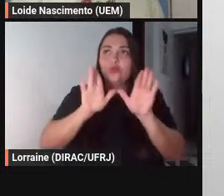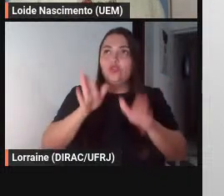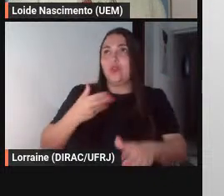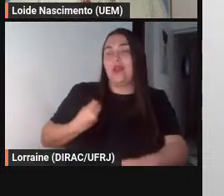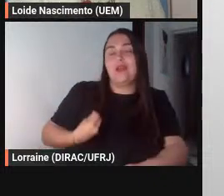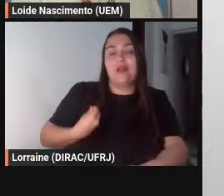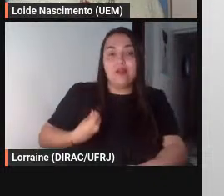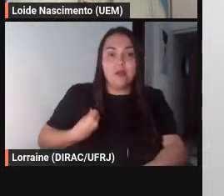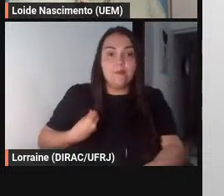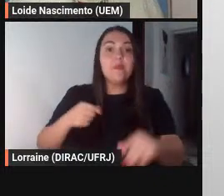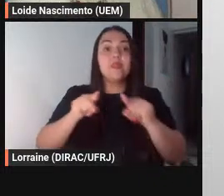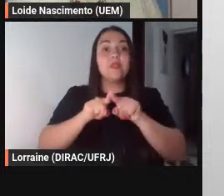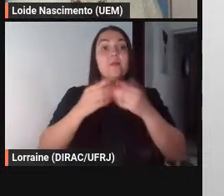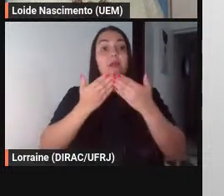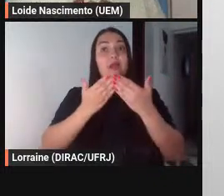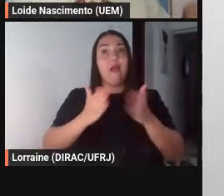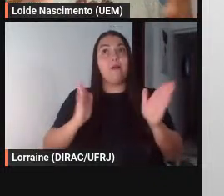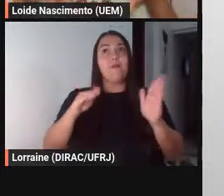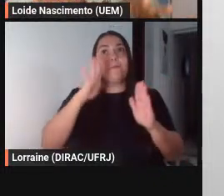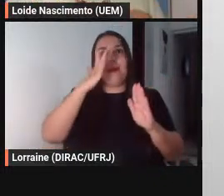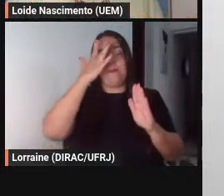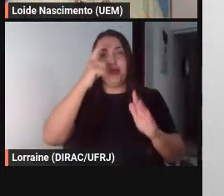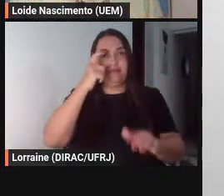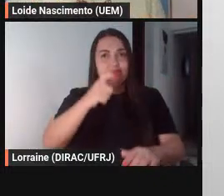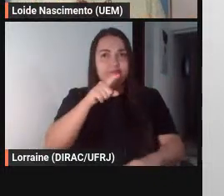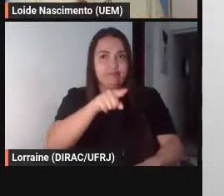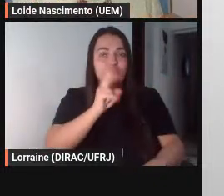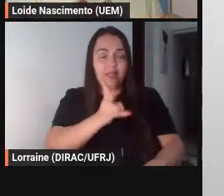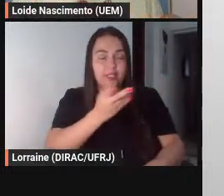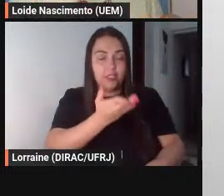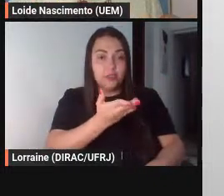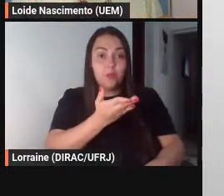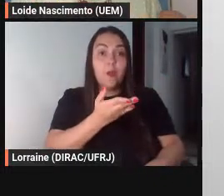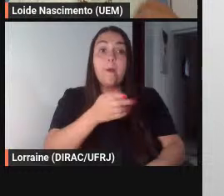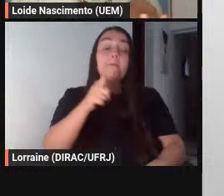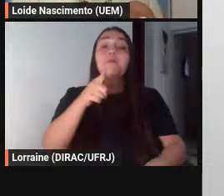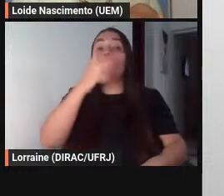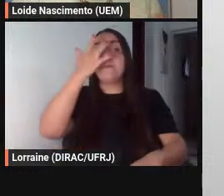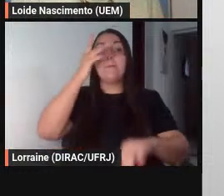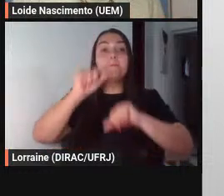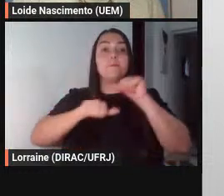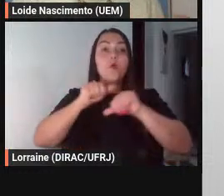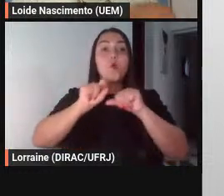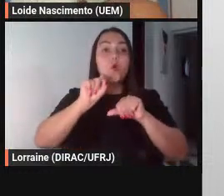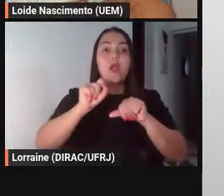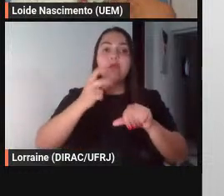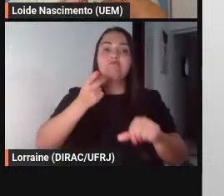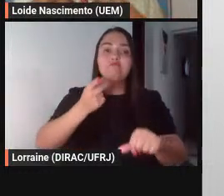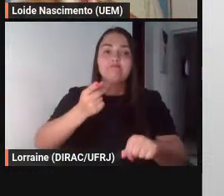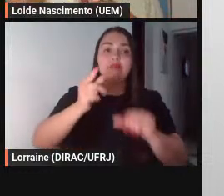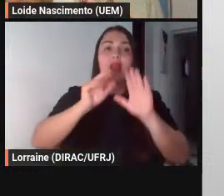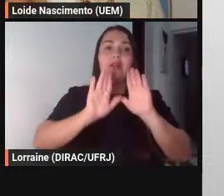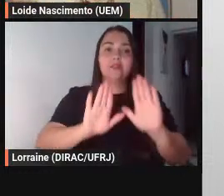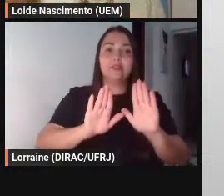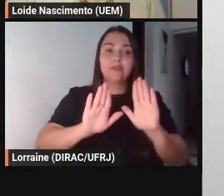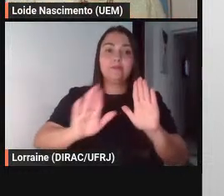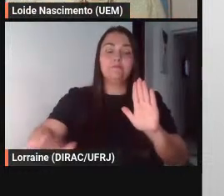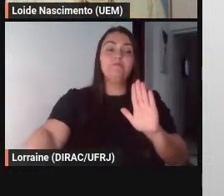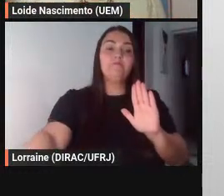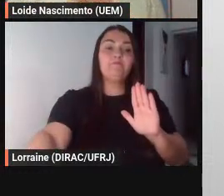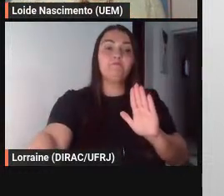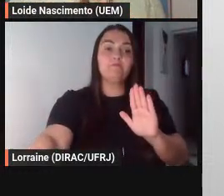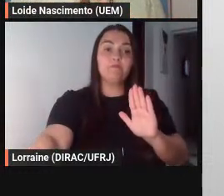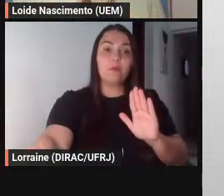ele amplia o seu público e aí elas ficam definitivamente para a posteridade e inspiram